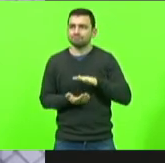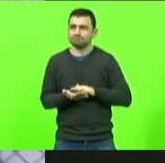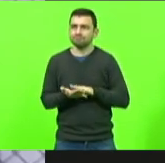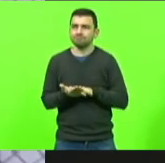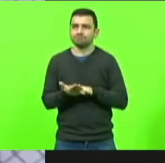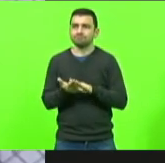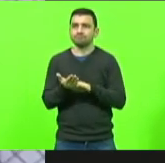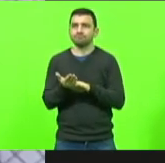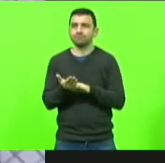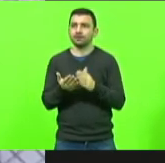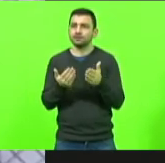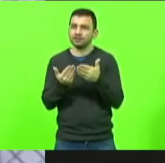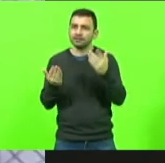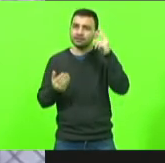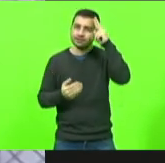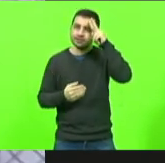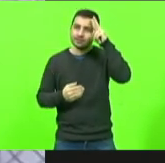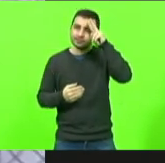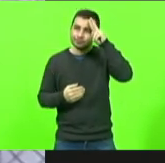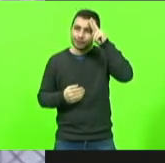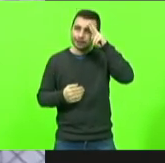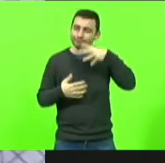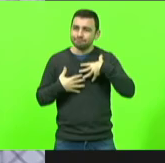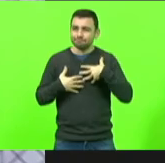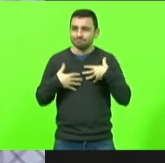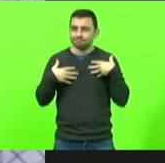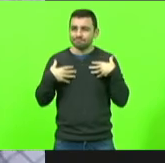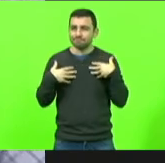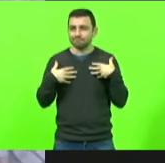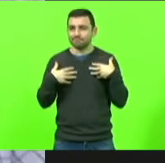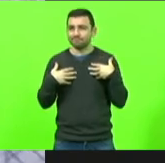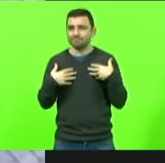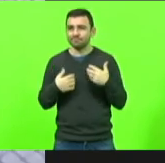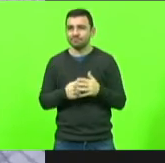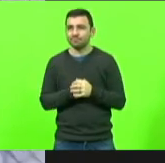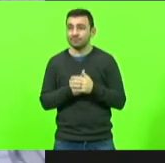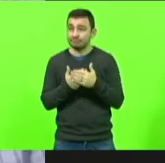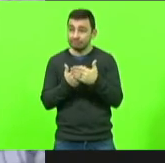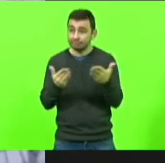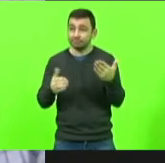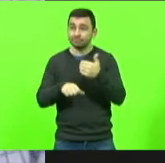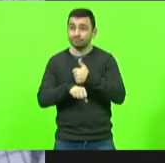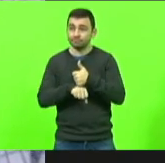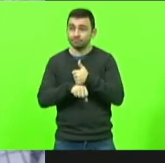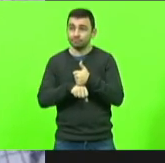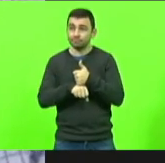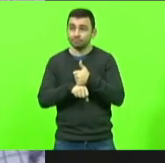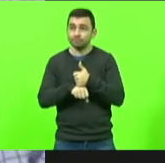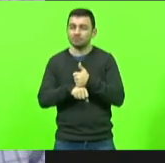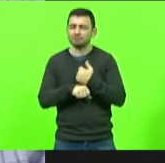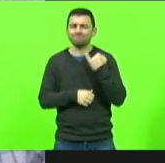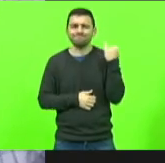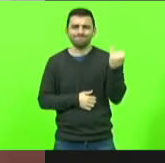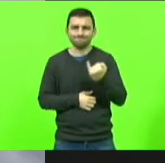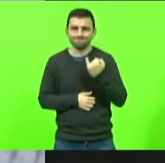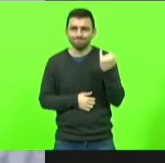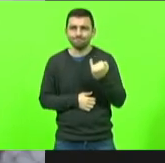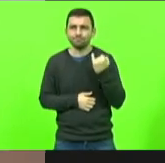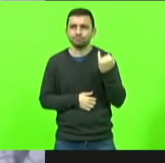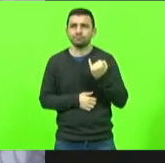vossa lembrança de homenagear esses profissionais importantíssimos